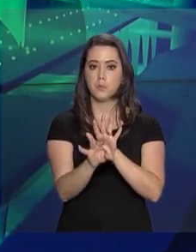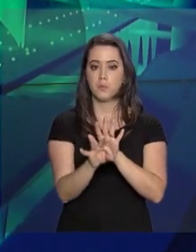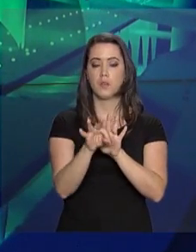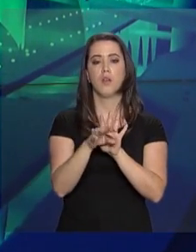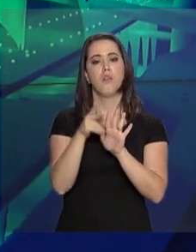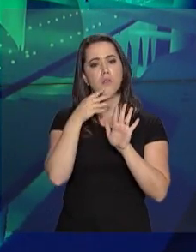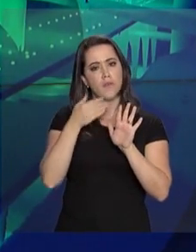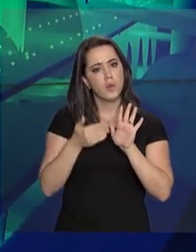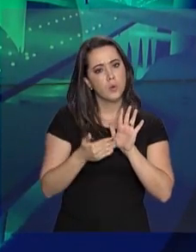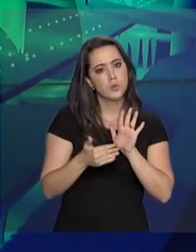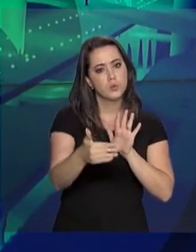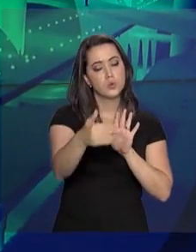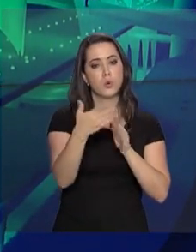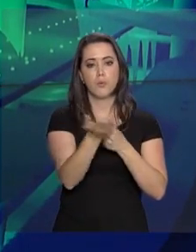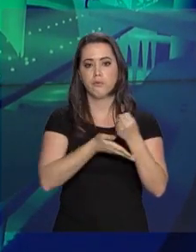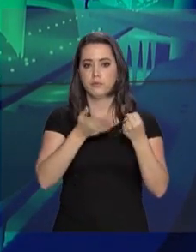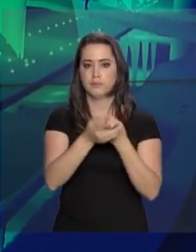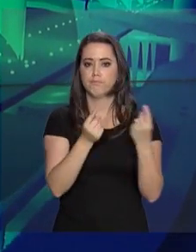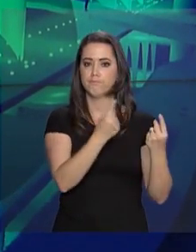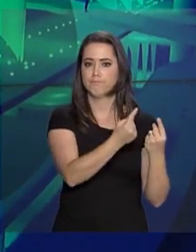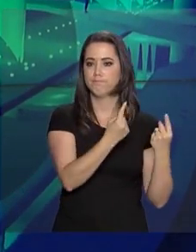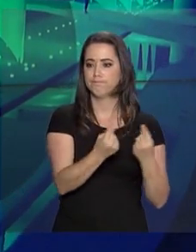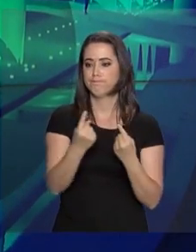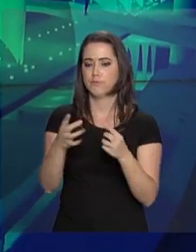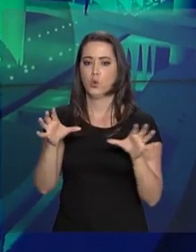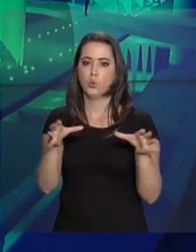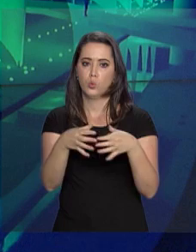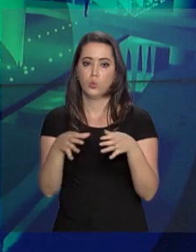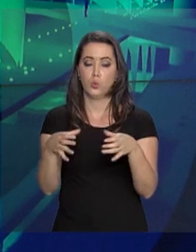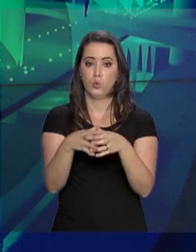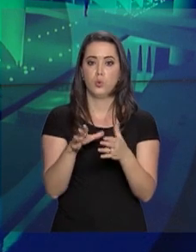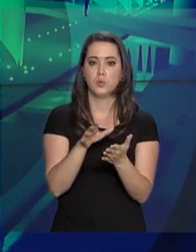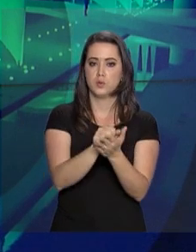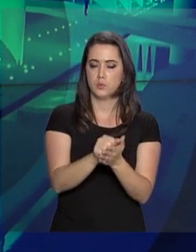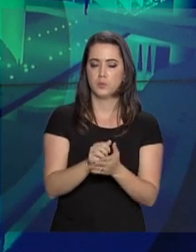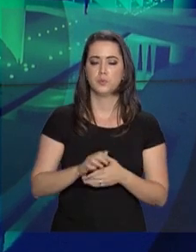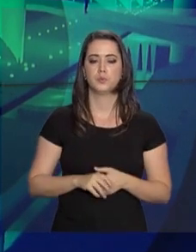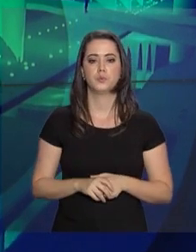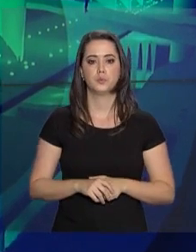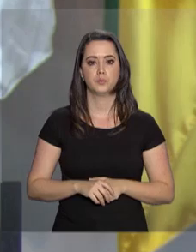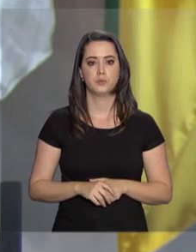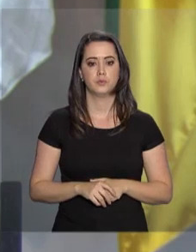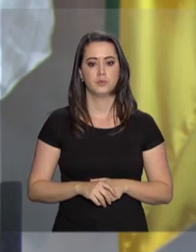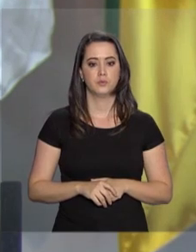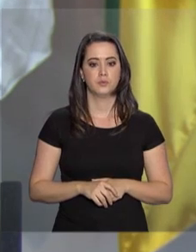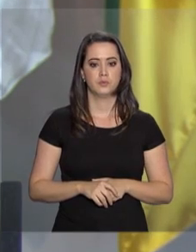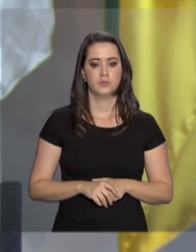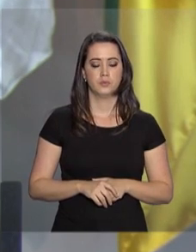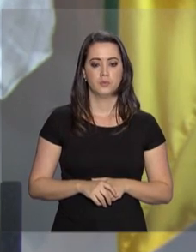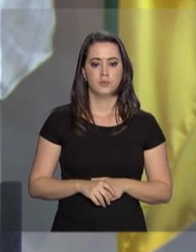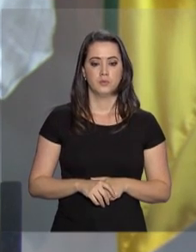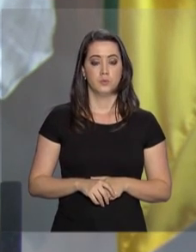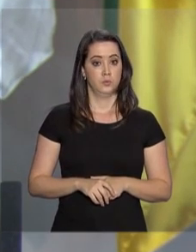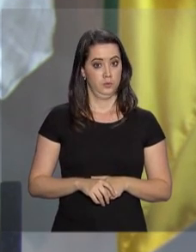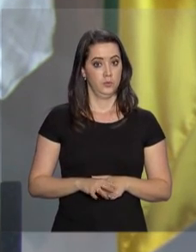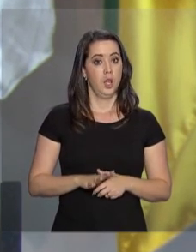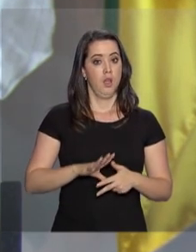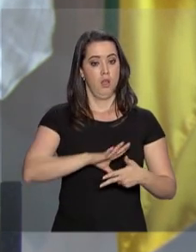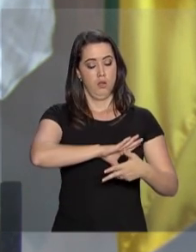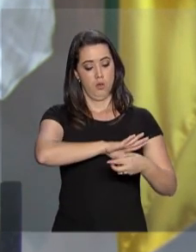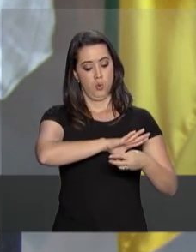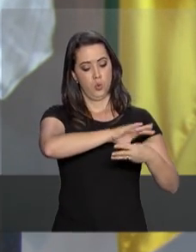manter as estruturas básicas de cada uma das áreas assumidas por ele. A fusão dos